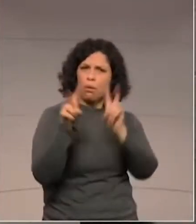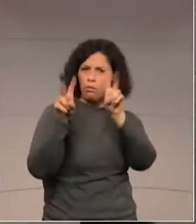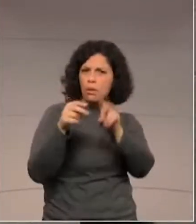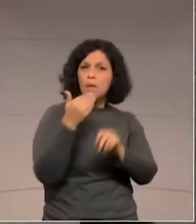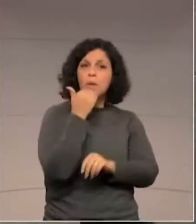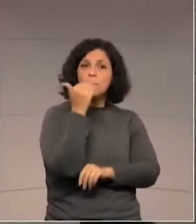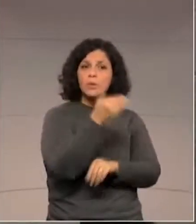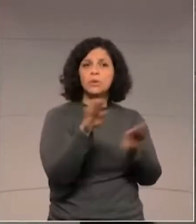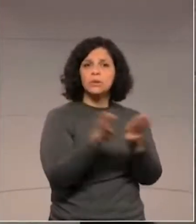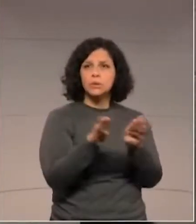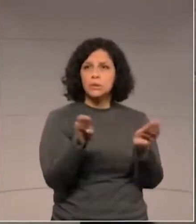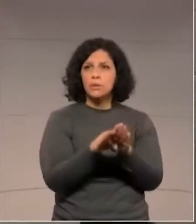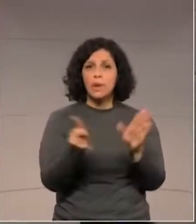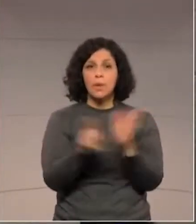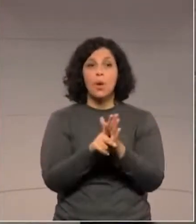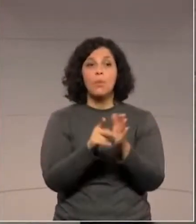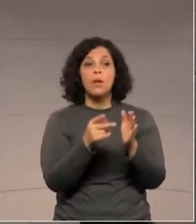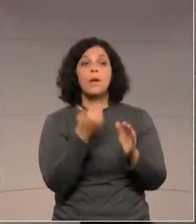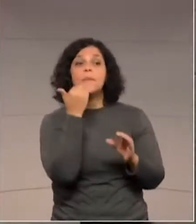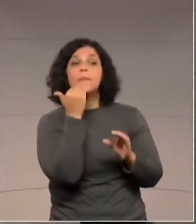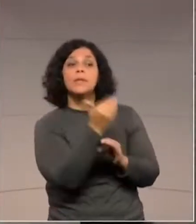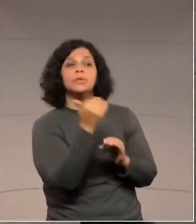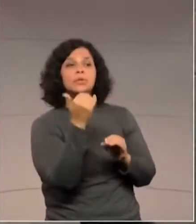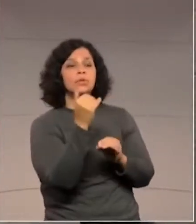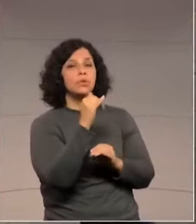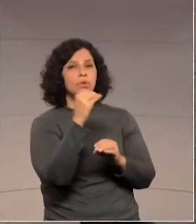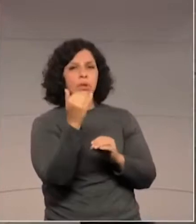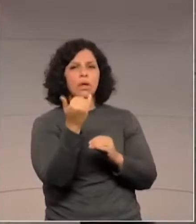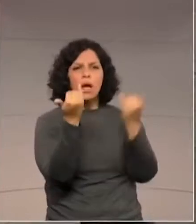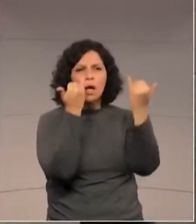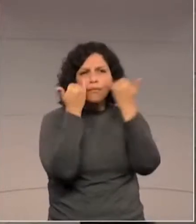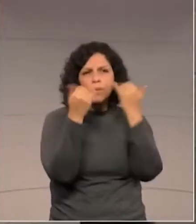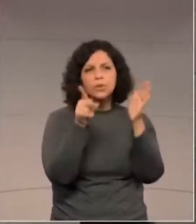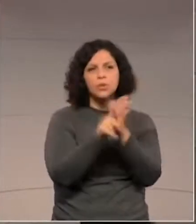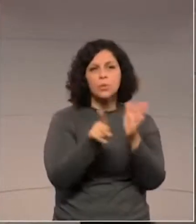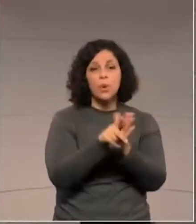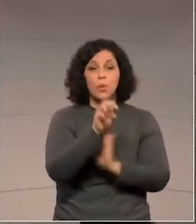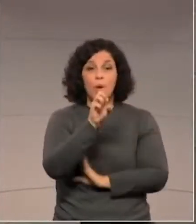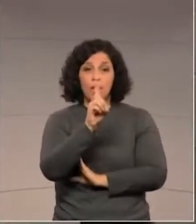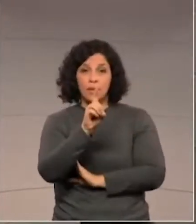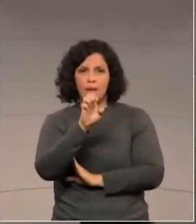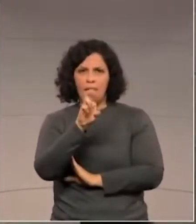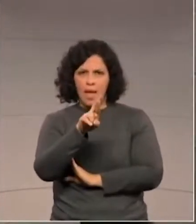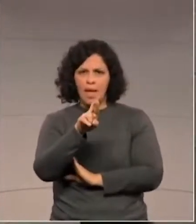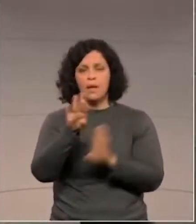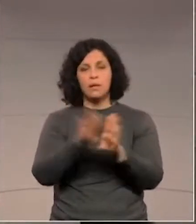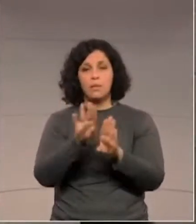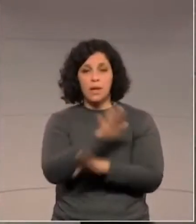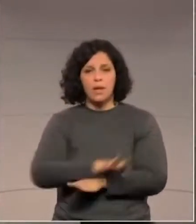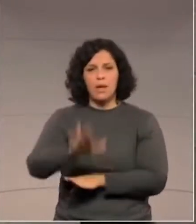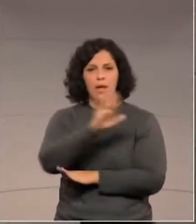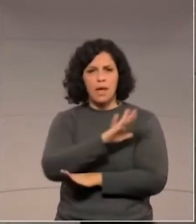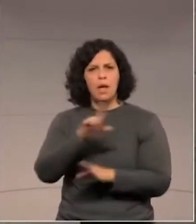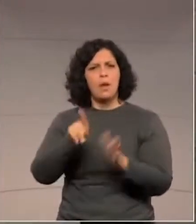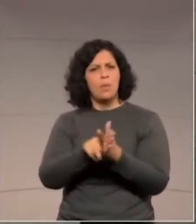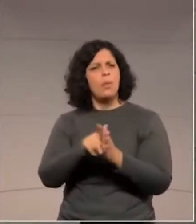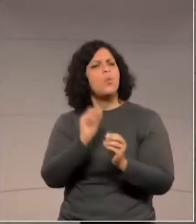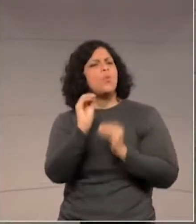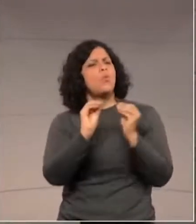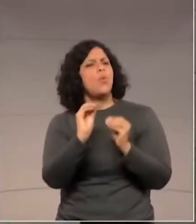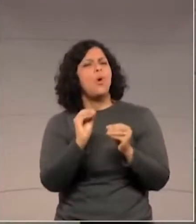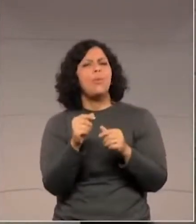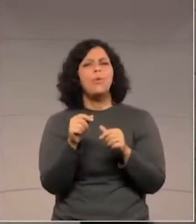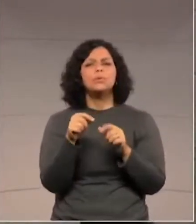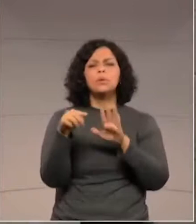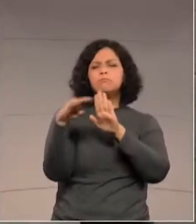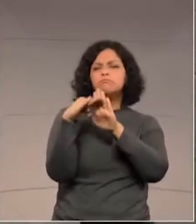solicitei via pedido de informação ao DER e à Secretaria de Infraestrutura e Logística acerca de quais